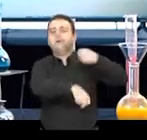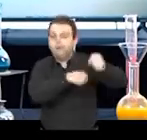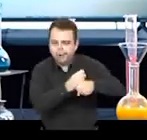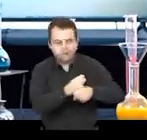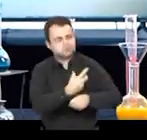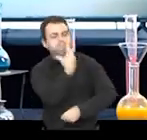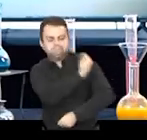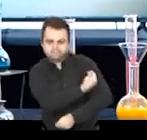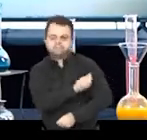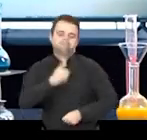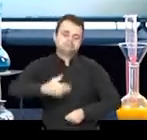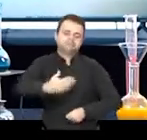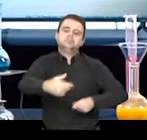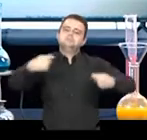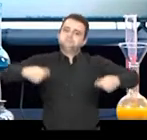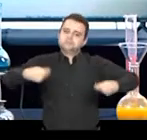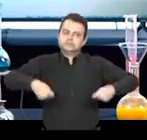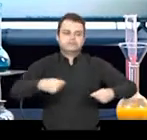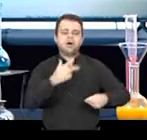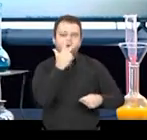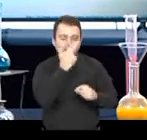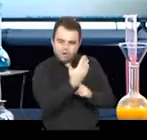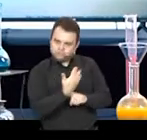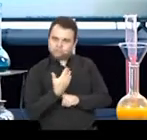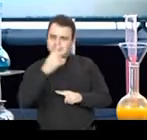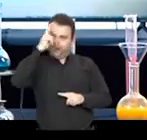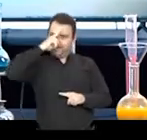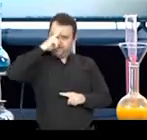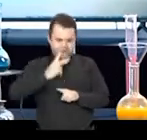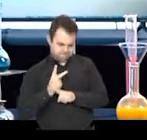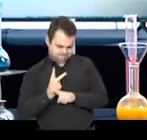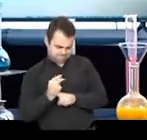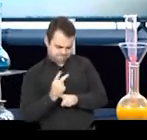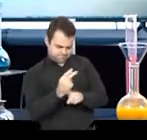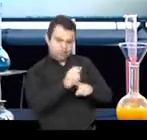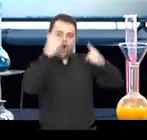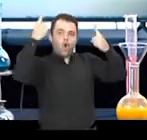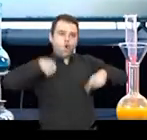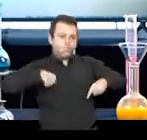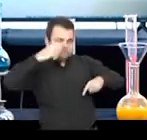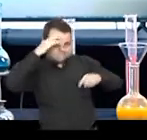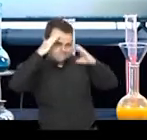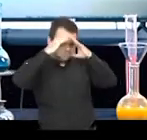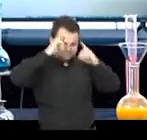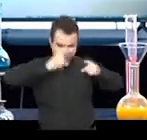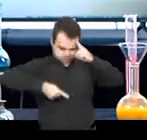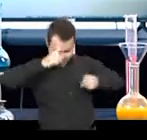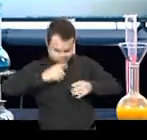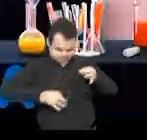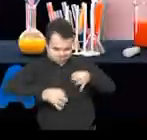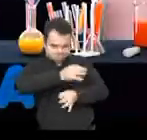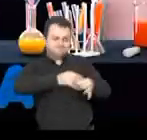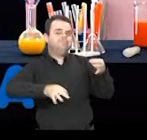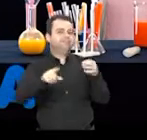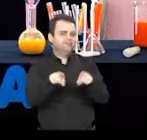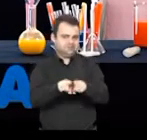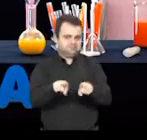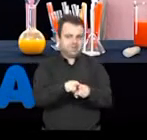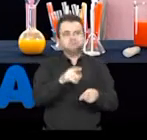sistema imunológico de como se defender desse agente infeccioso, que é, no caso, vírus da gripe.